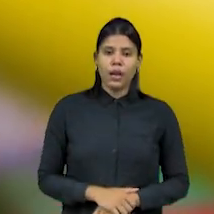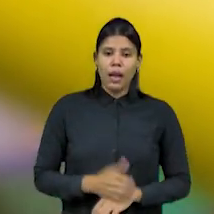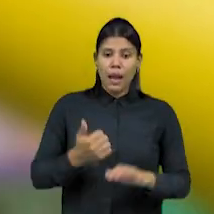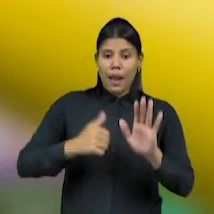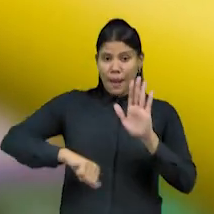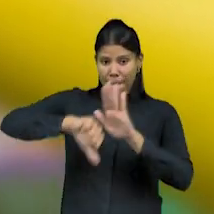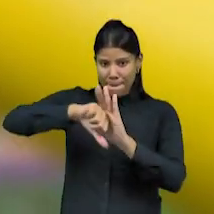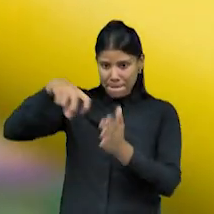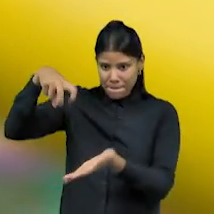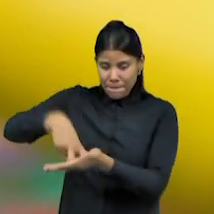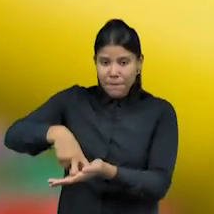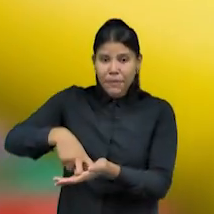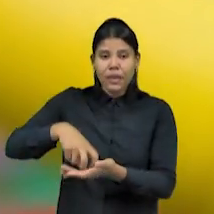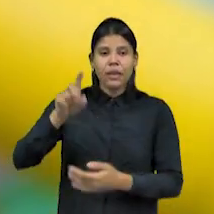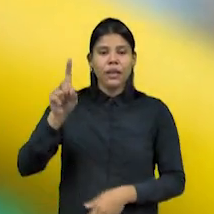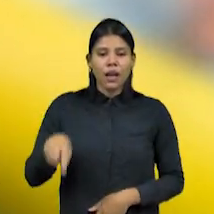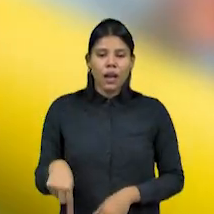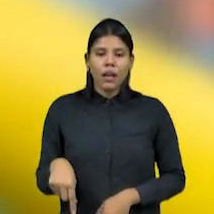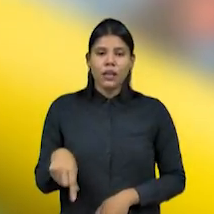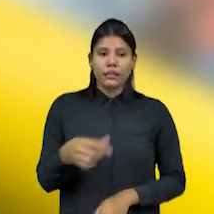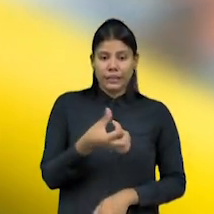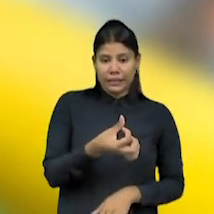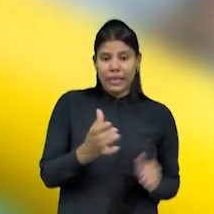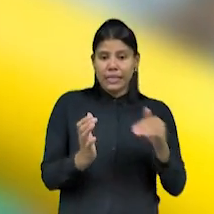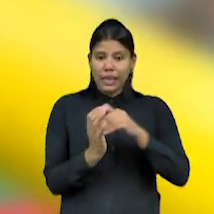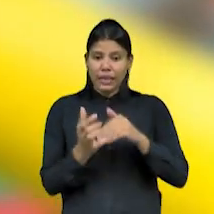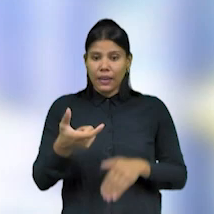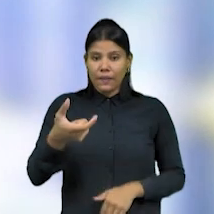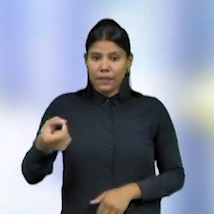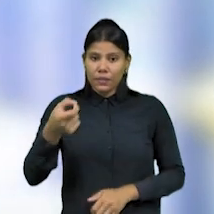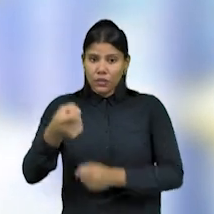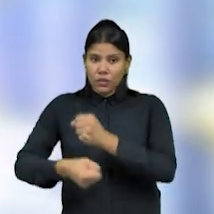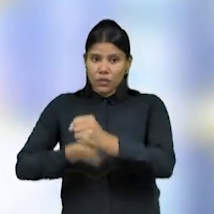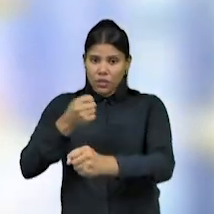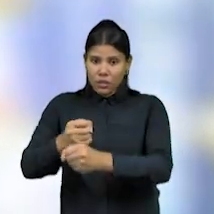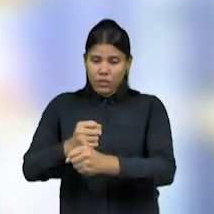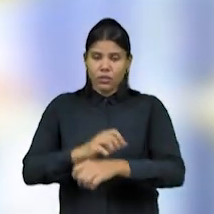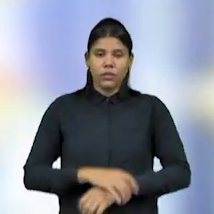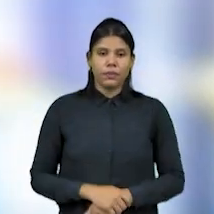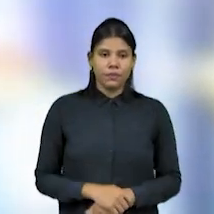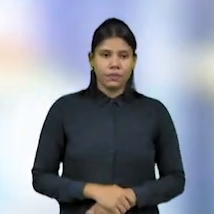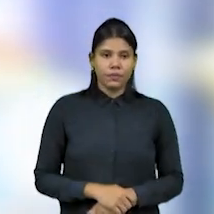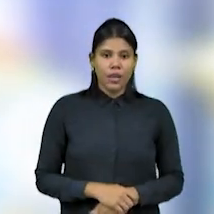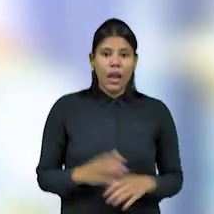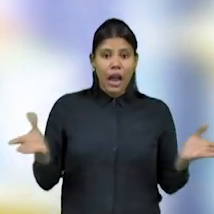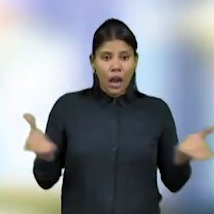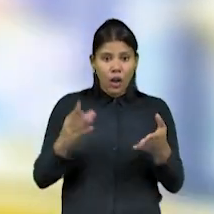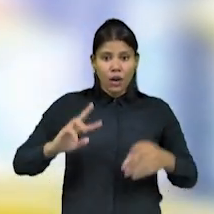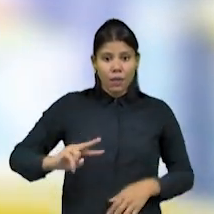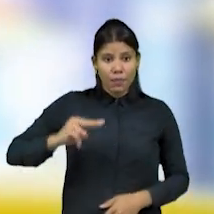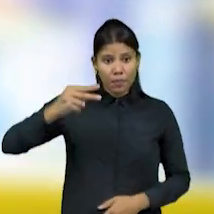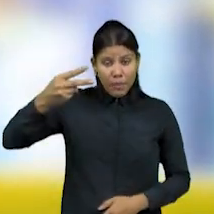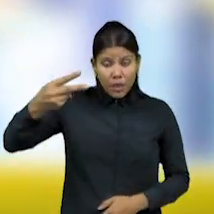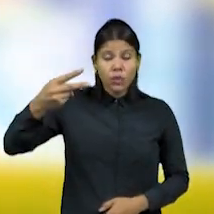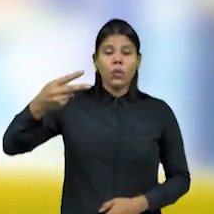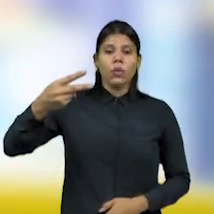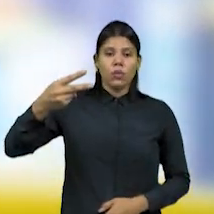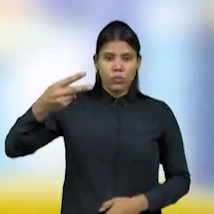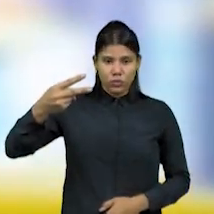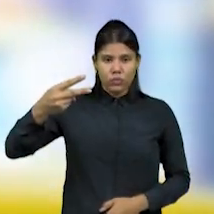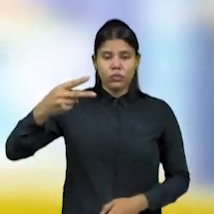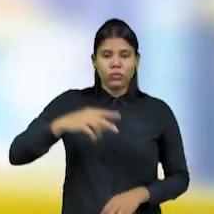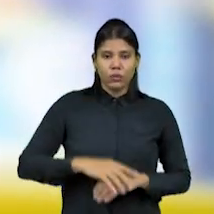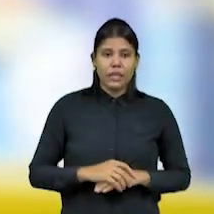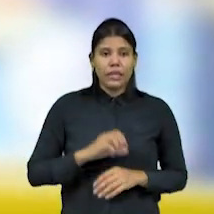de homicídios simples vai de 6 a 20 anos. Com o PL, a penalidade aumenta de um terço até a metade se a